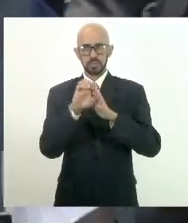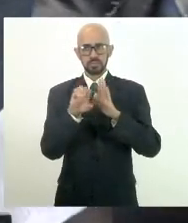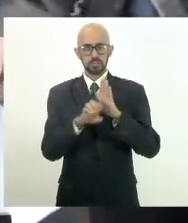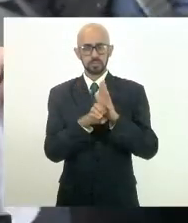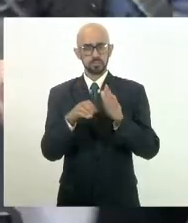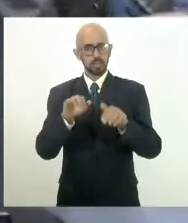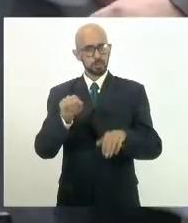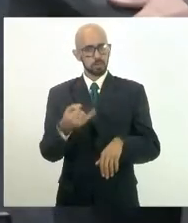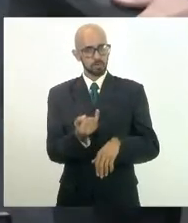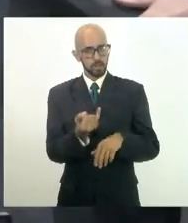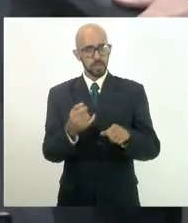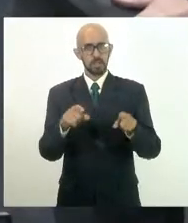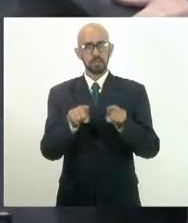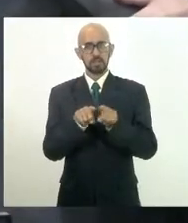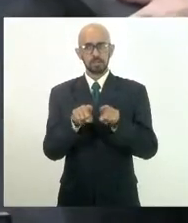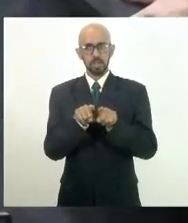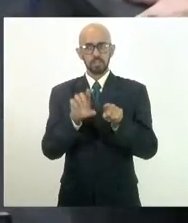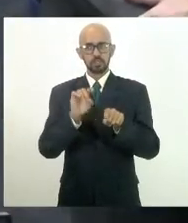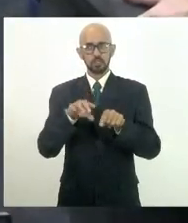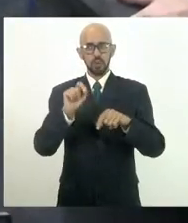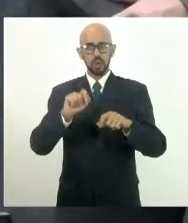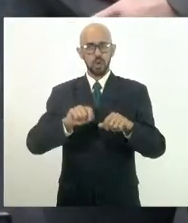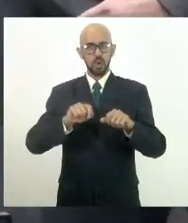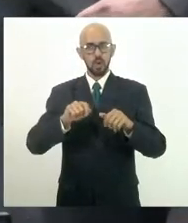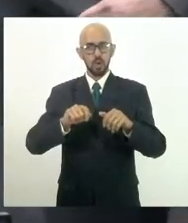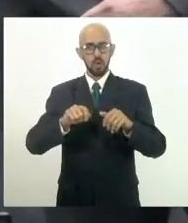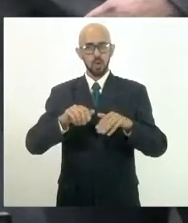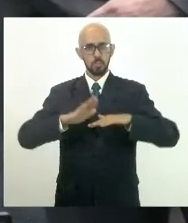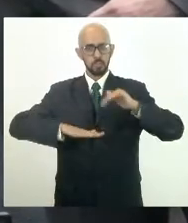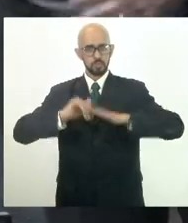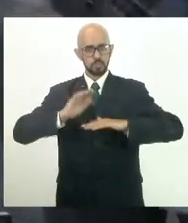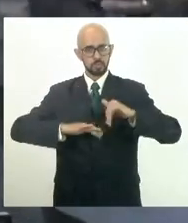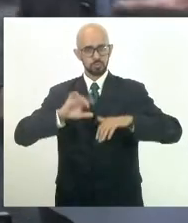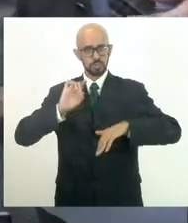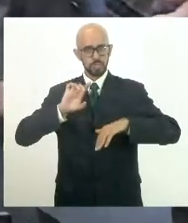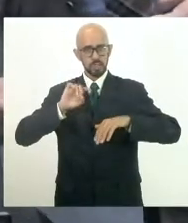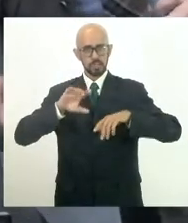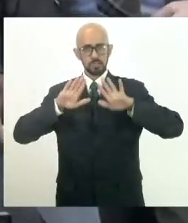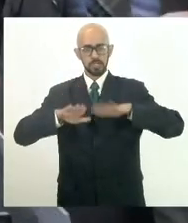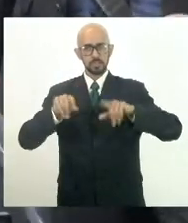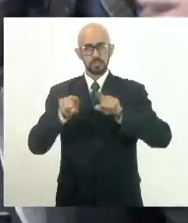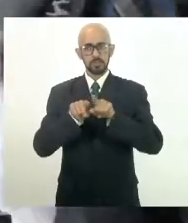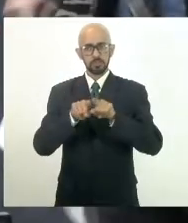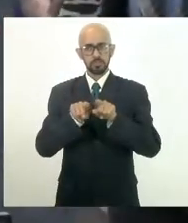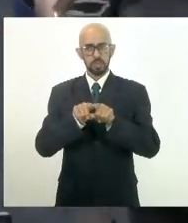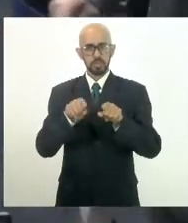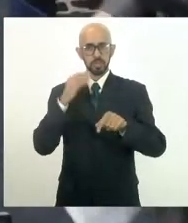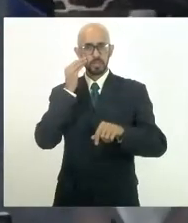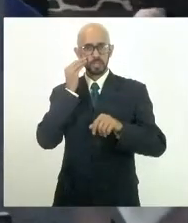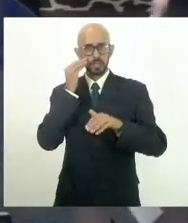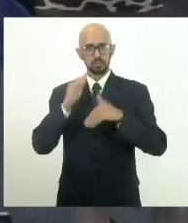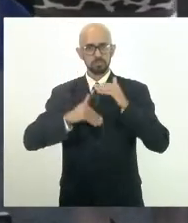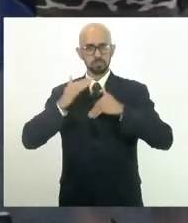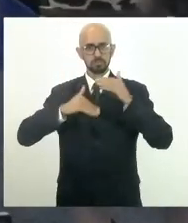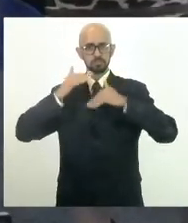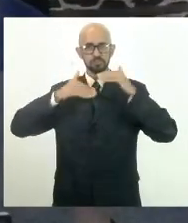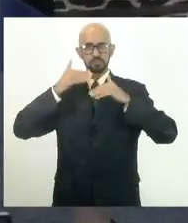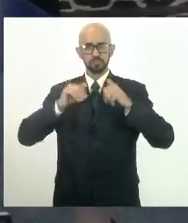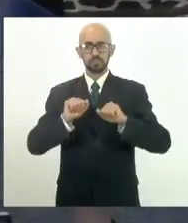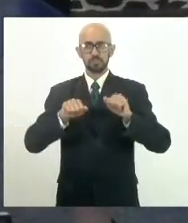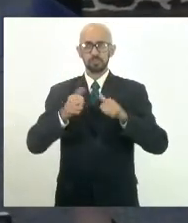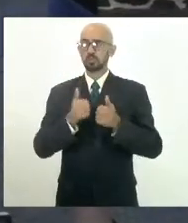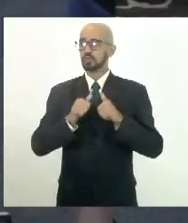também, não só em relação à carreira de especialista, que a Exª pontua, mas ver se é possível também produzir alguns avanços em relação à carreira dos assistentes do